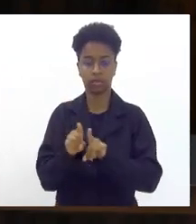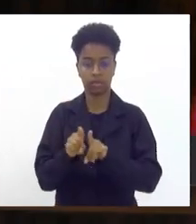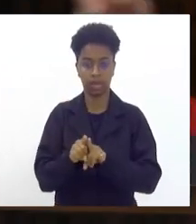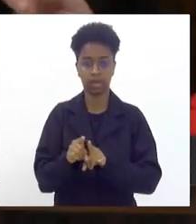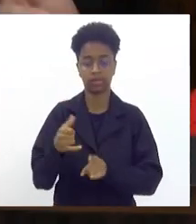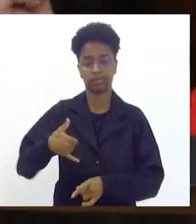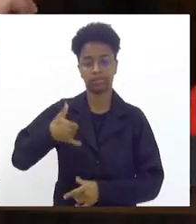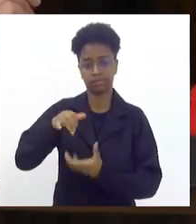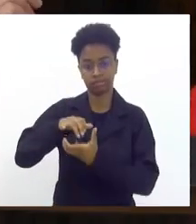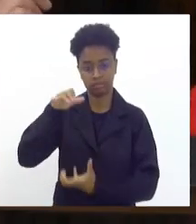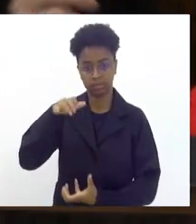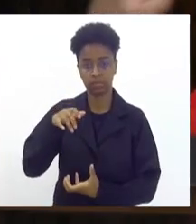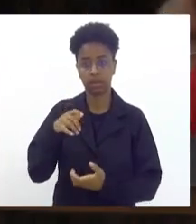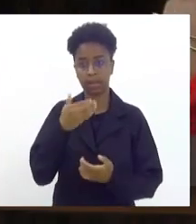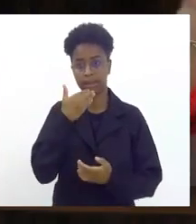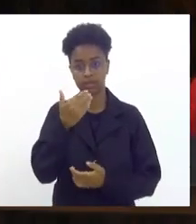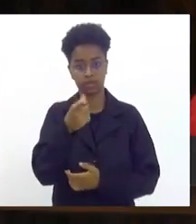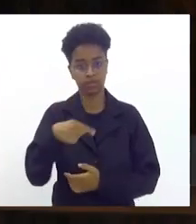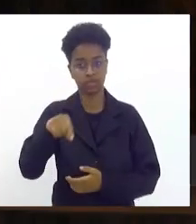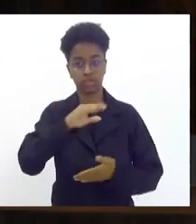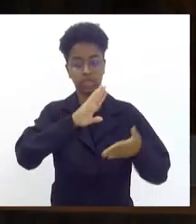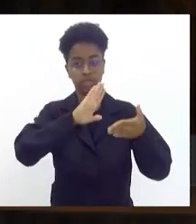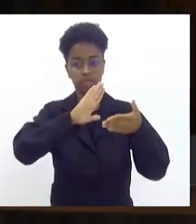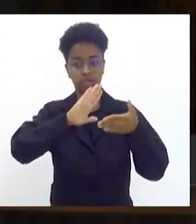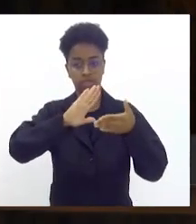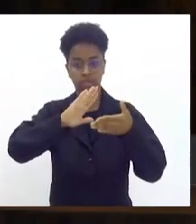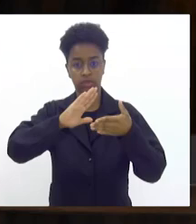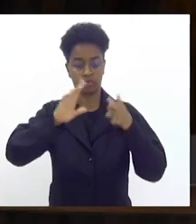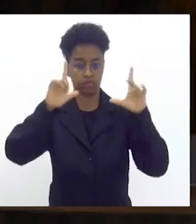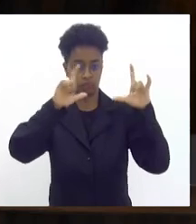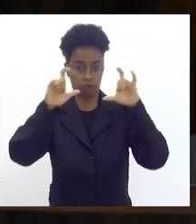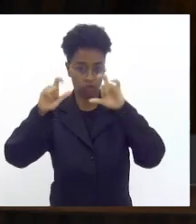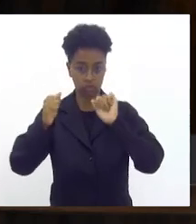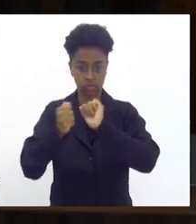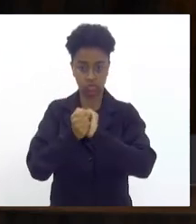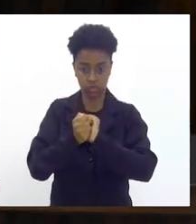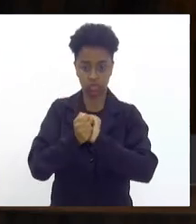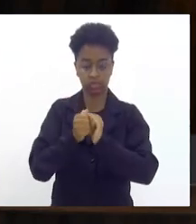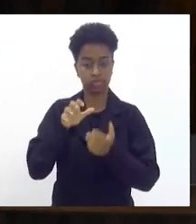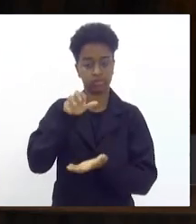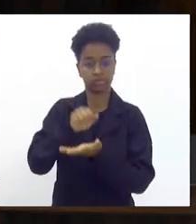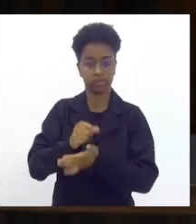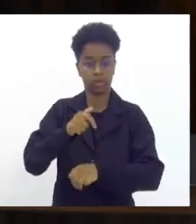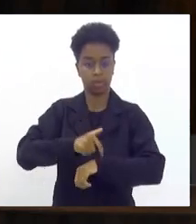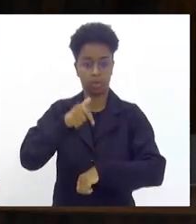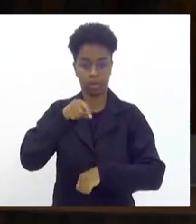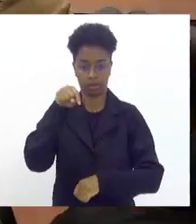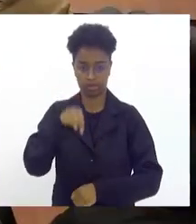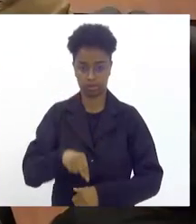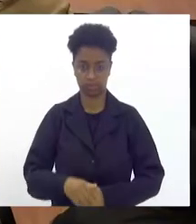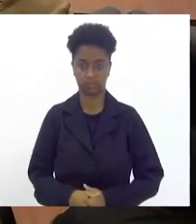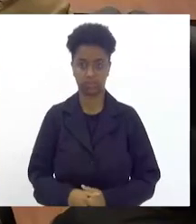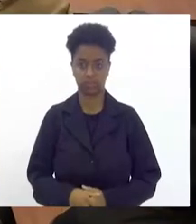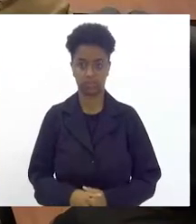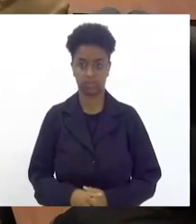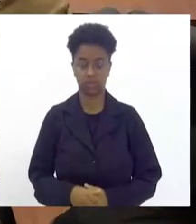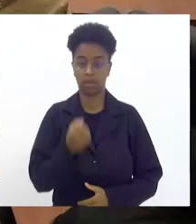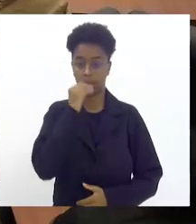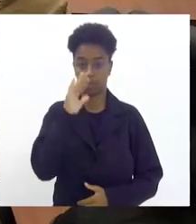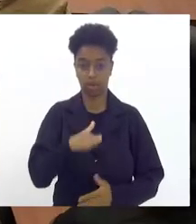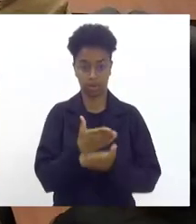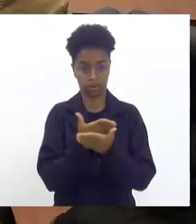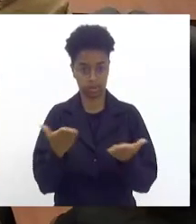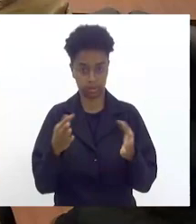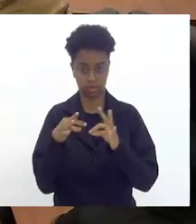escolas aqui presentes, para que a gente possa retirar, tirar uma foto aqui e registrar esse momento aqui na frente. Por favor, Tião. Boa tarde a todos.